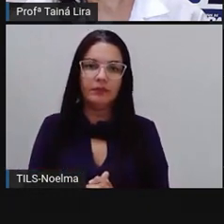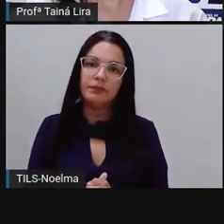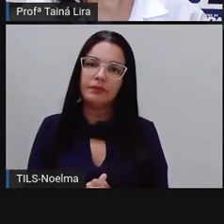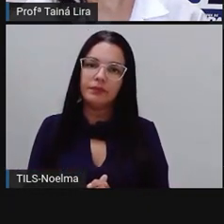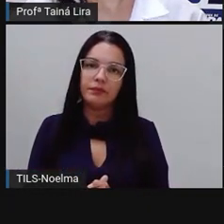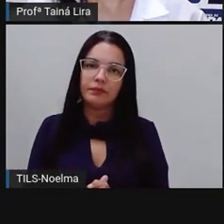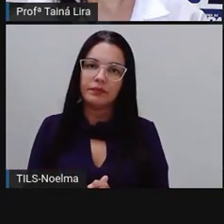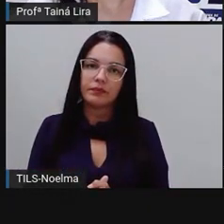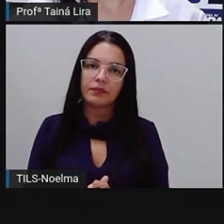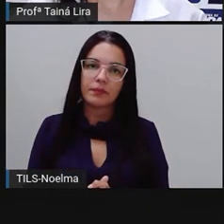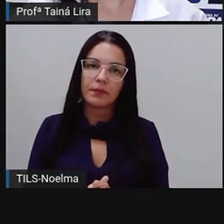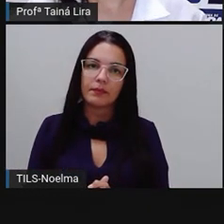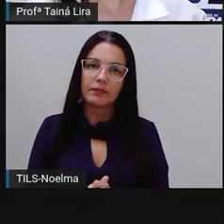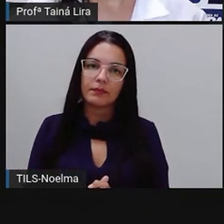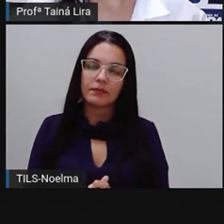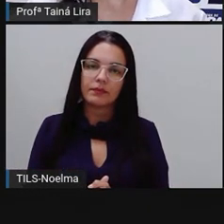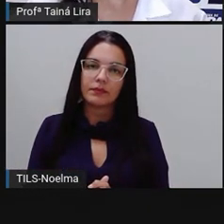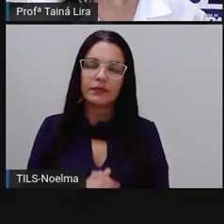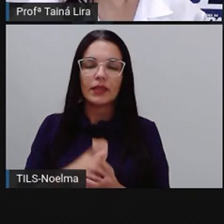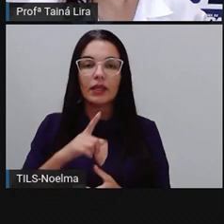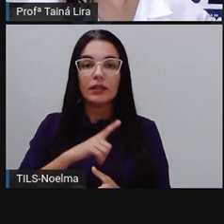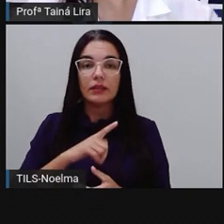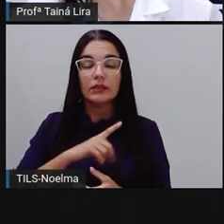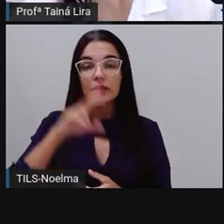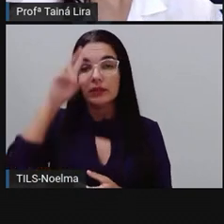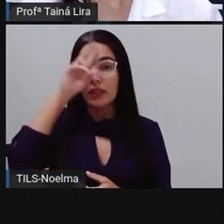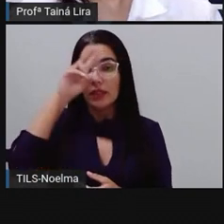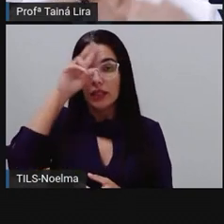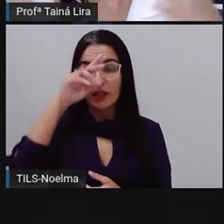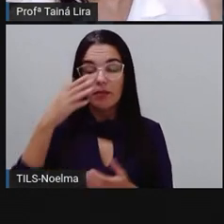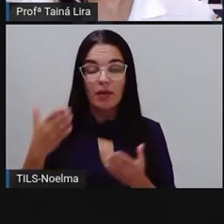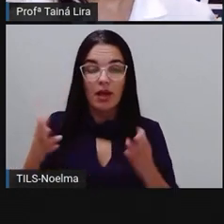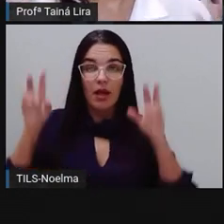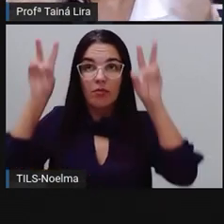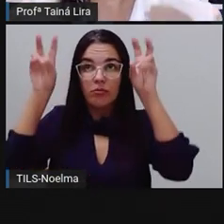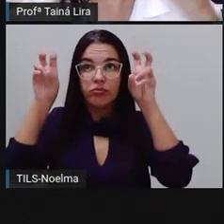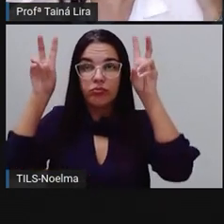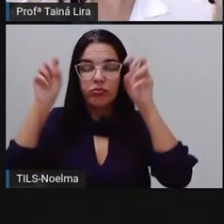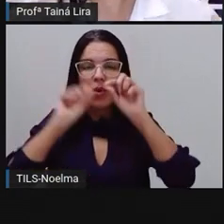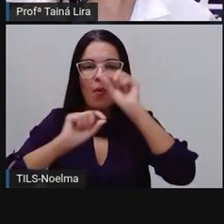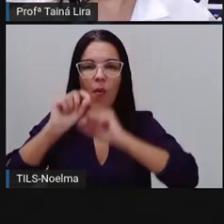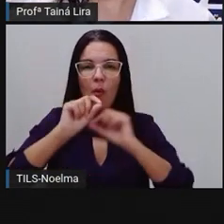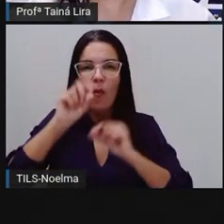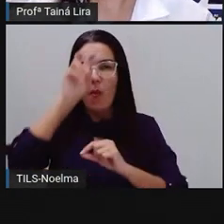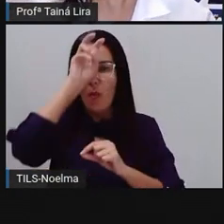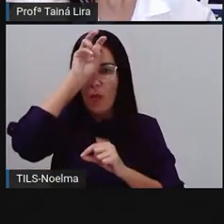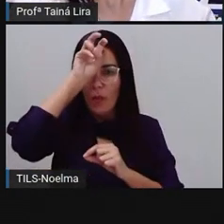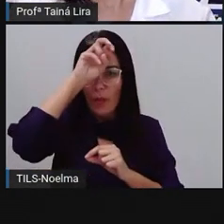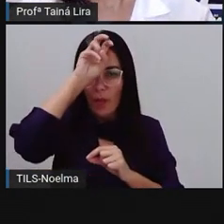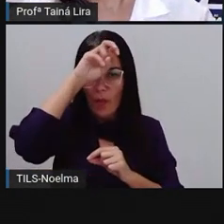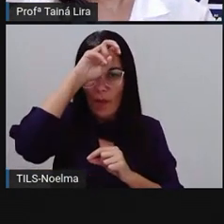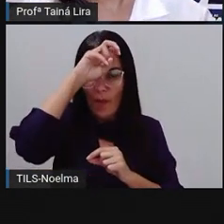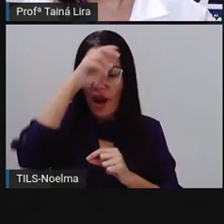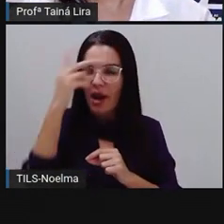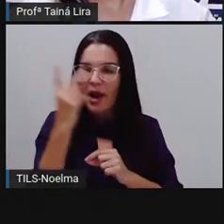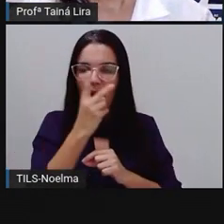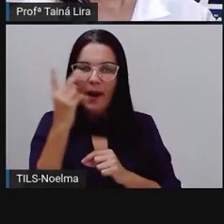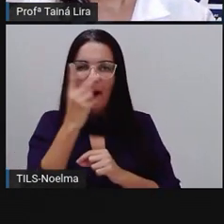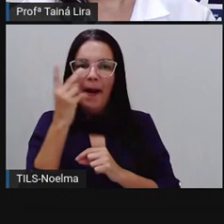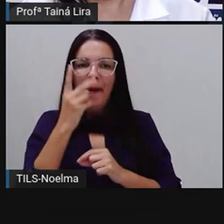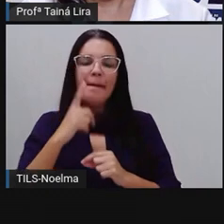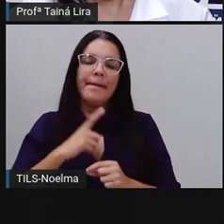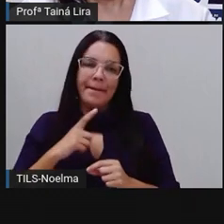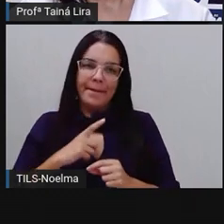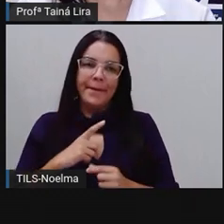era a cigarra e a formiga, então o nome da fábula era a cigarra e a formiga,